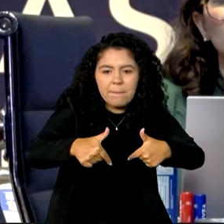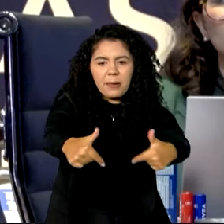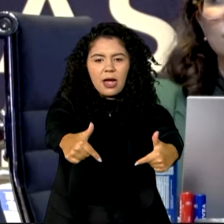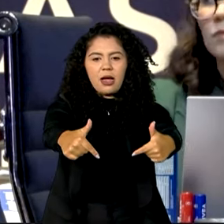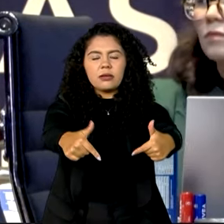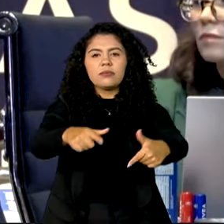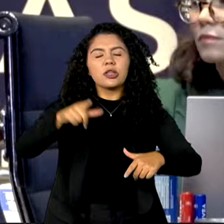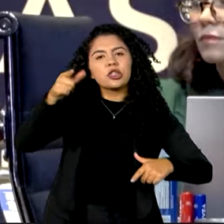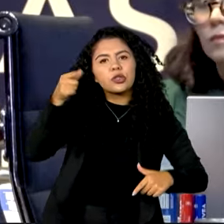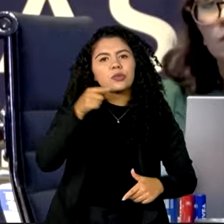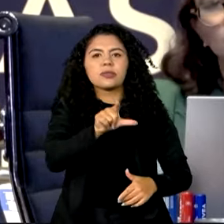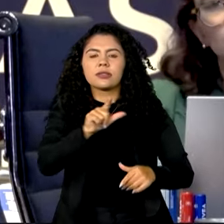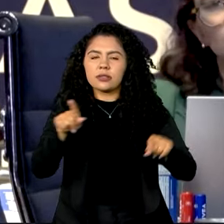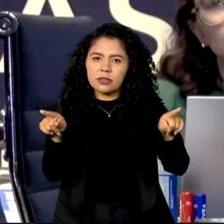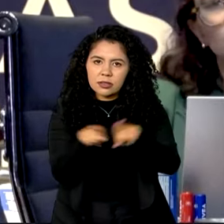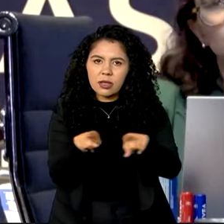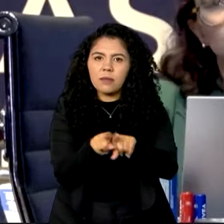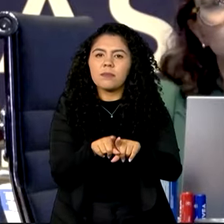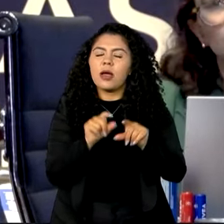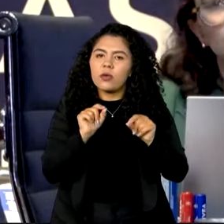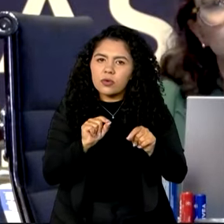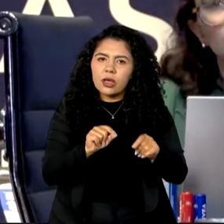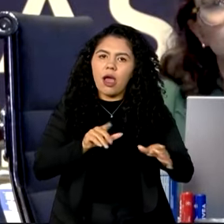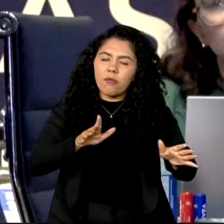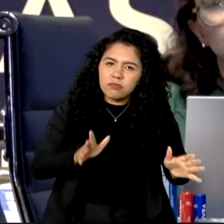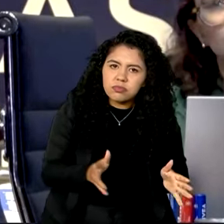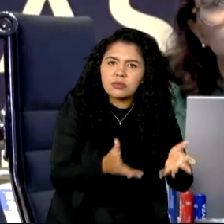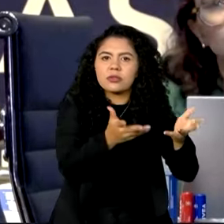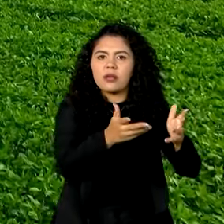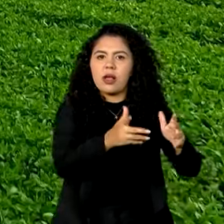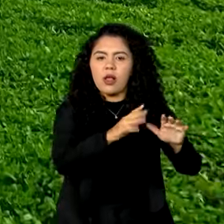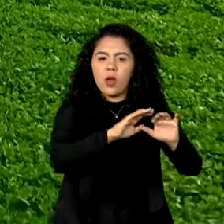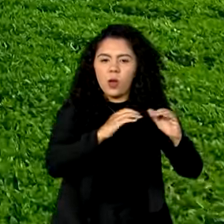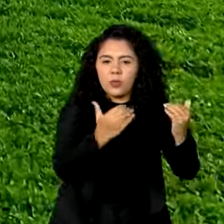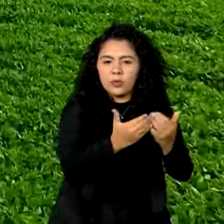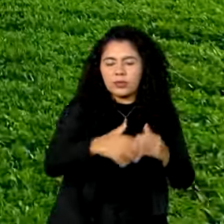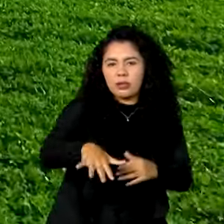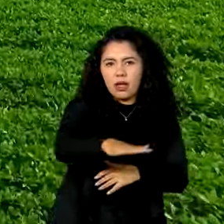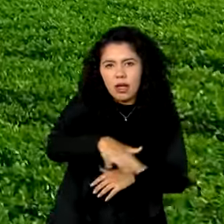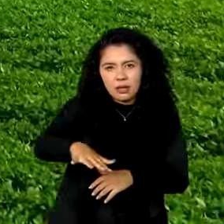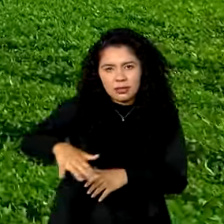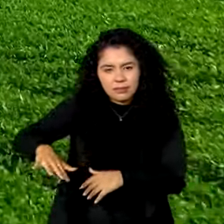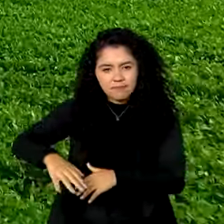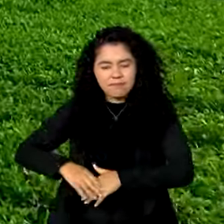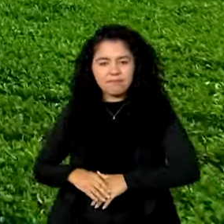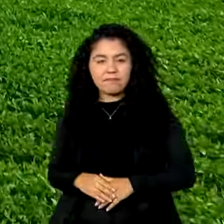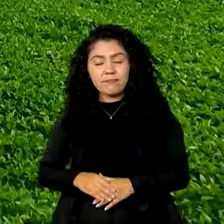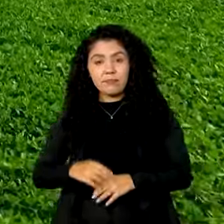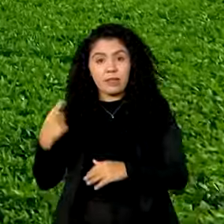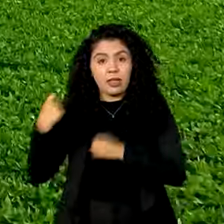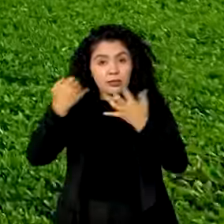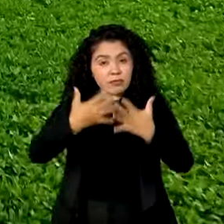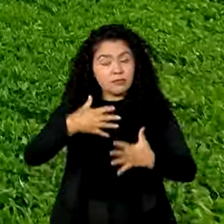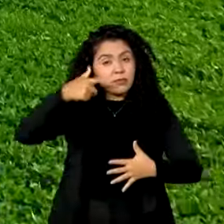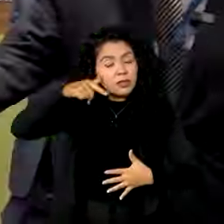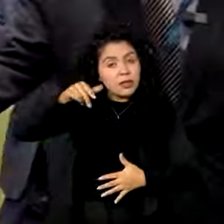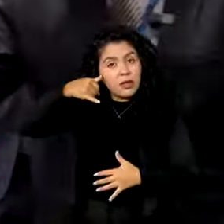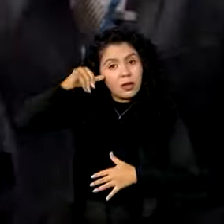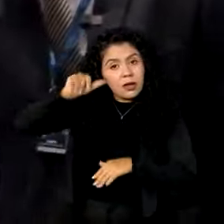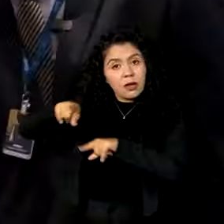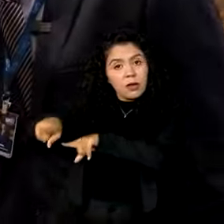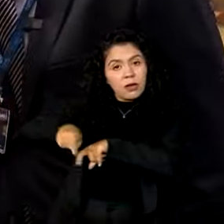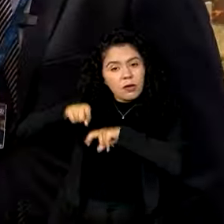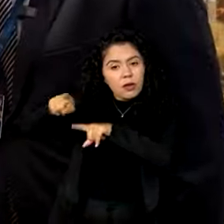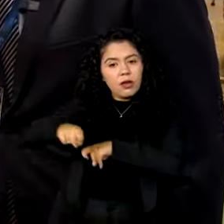aumentem a resiliência das comunidades sobre maior risco. Na agricultura, uma declaração